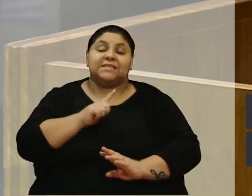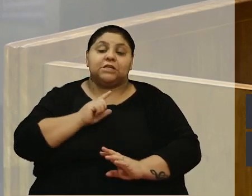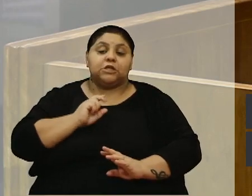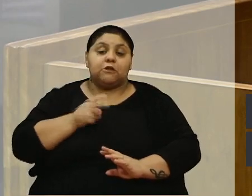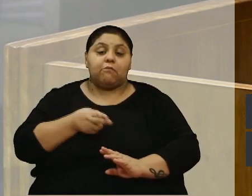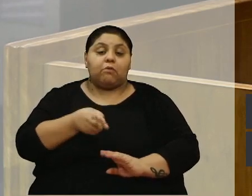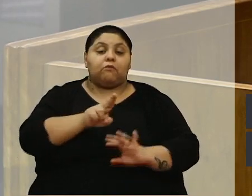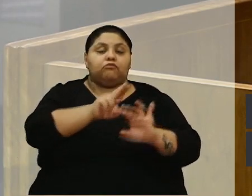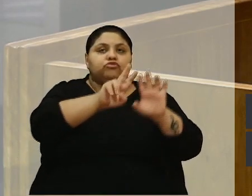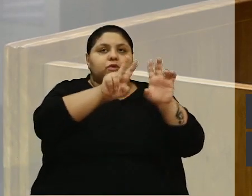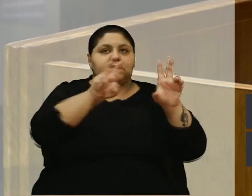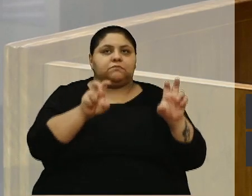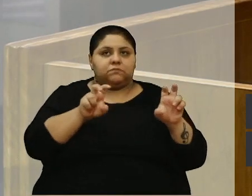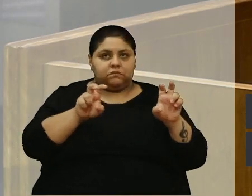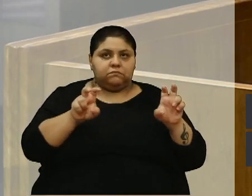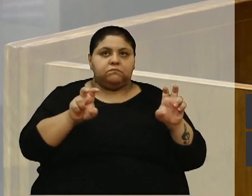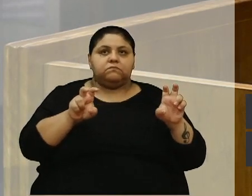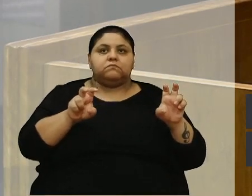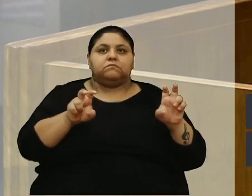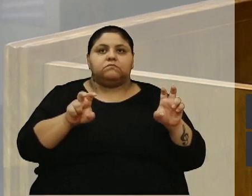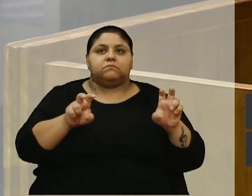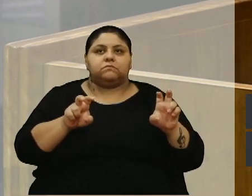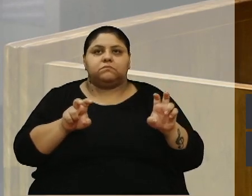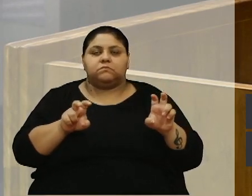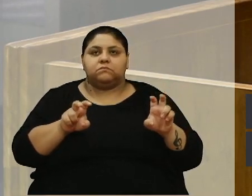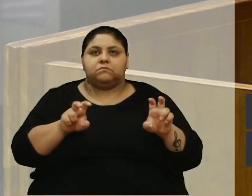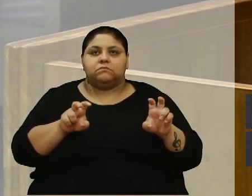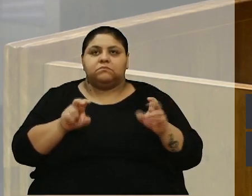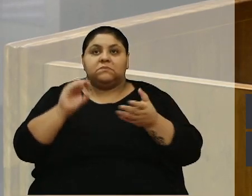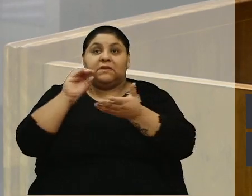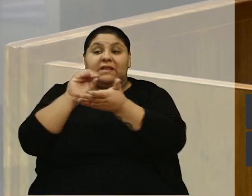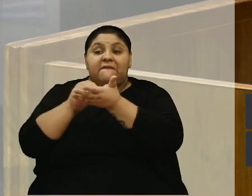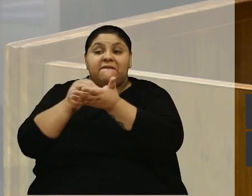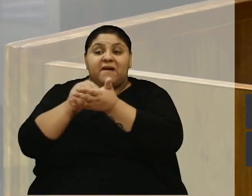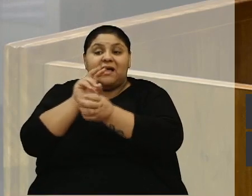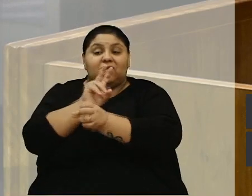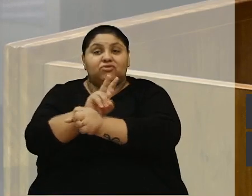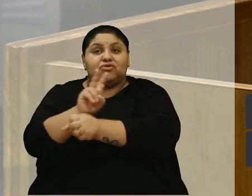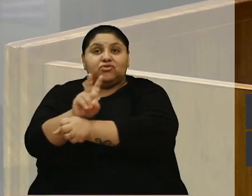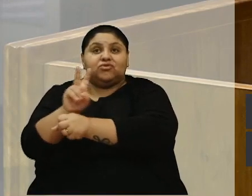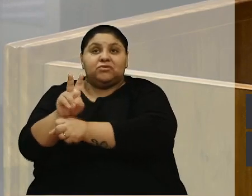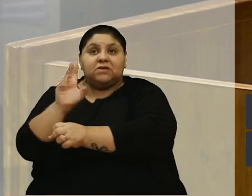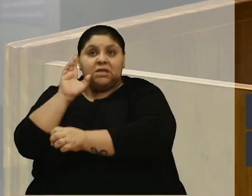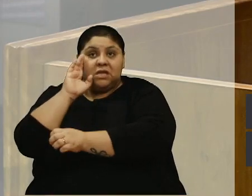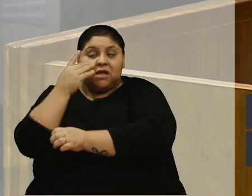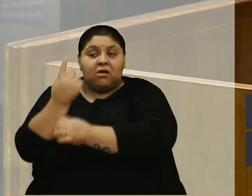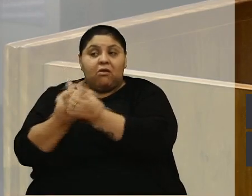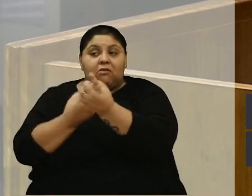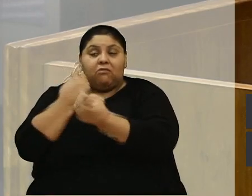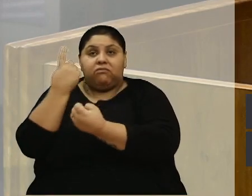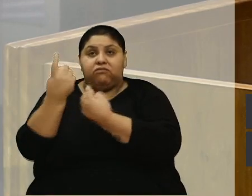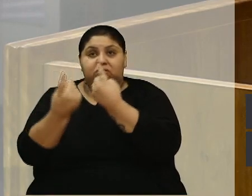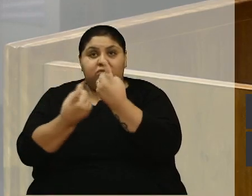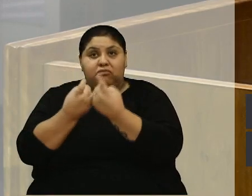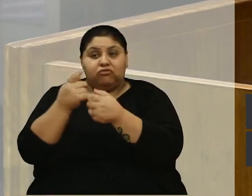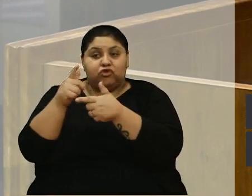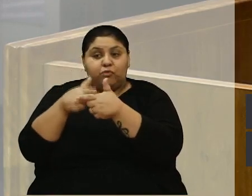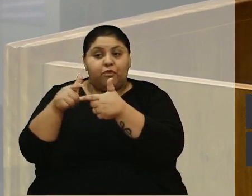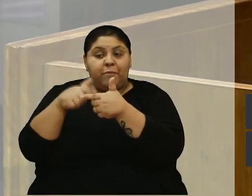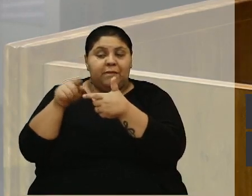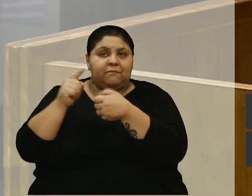nesse tema do descaso que tem acontecido com alguma situação da nossa cidade.